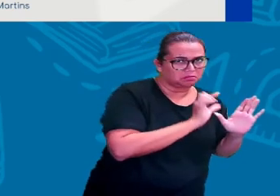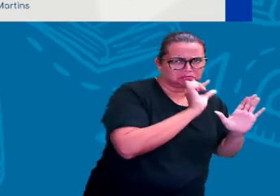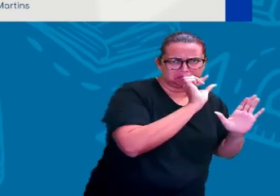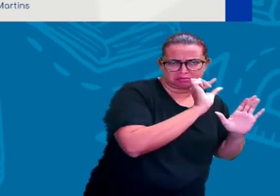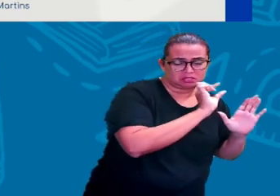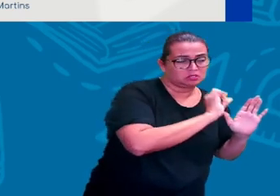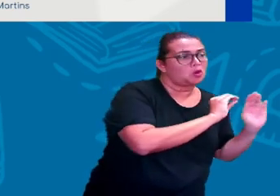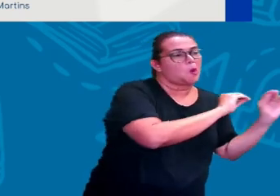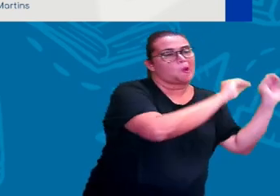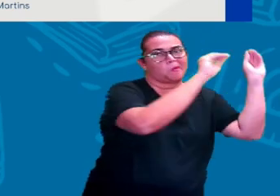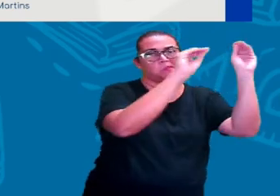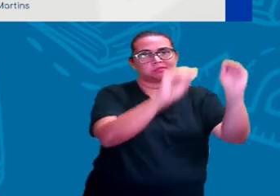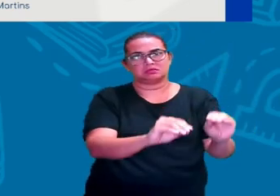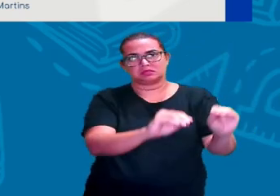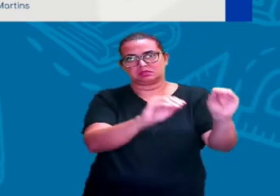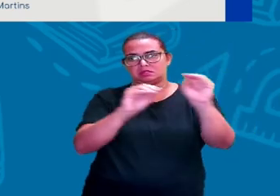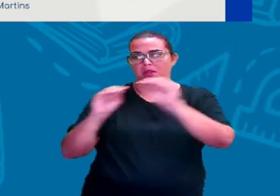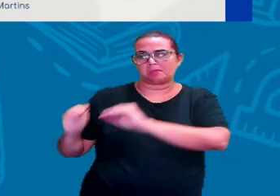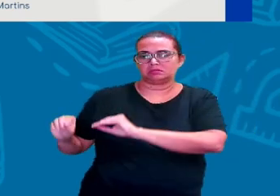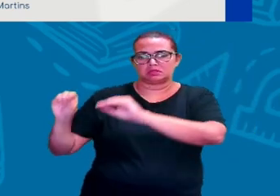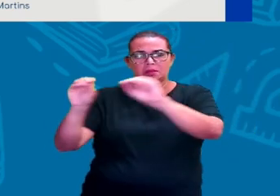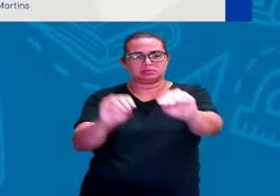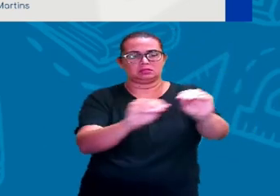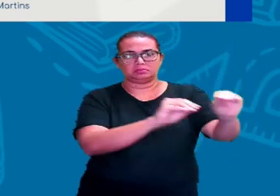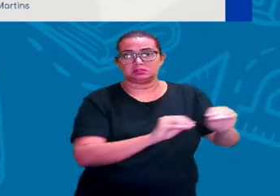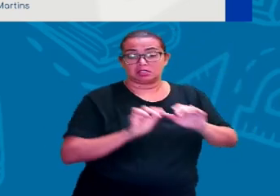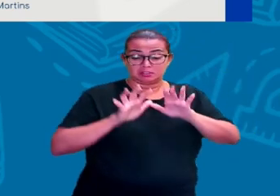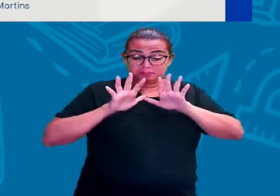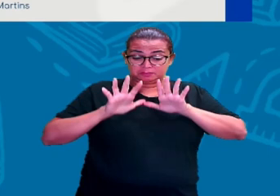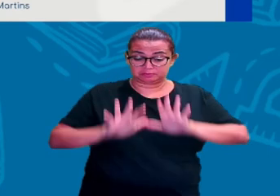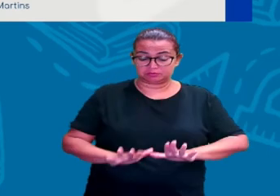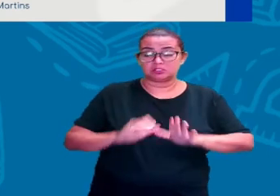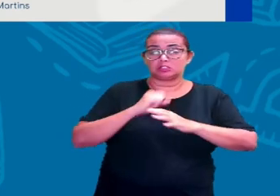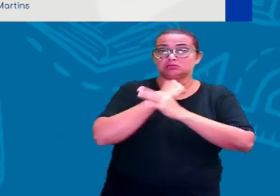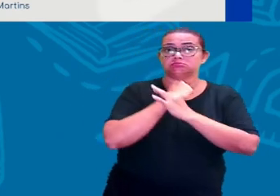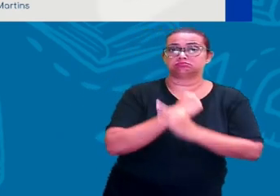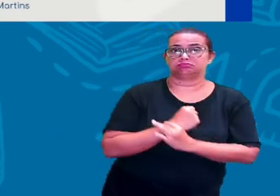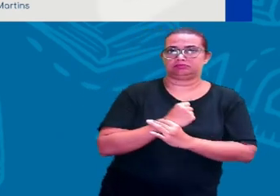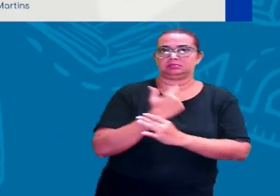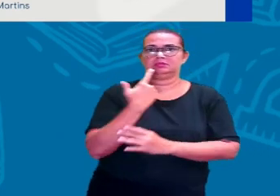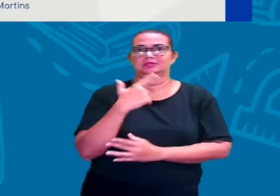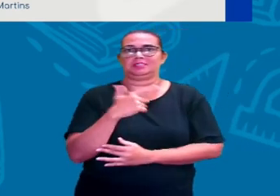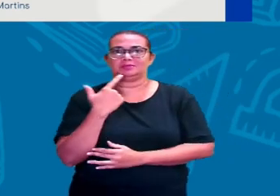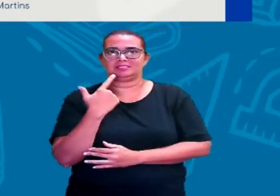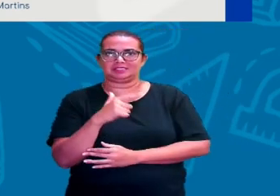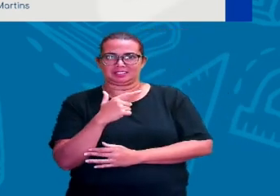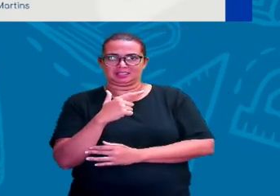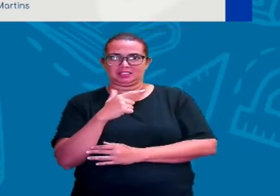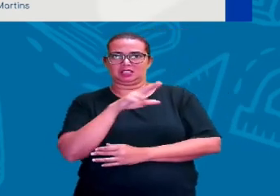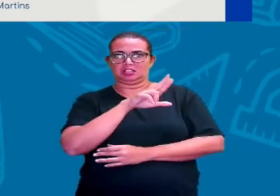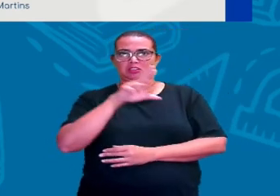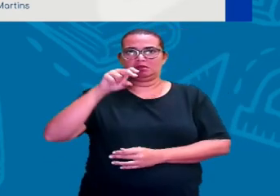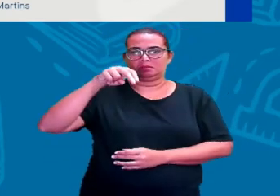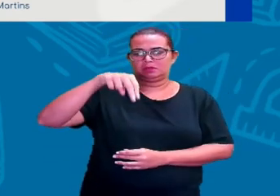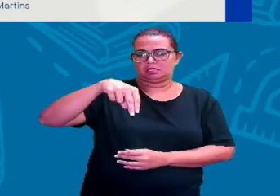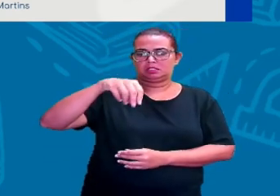de sobrevivência. Então, não tinham lugar fixo, tá? Então, por isso, o nomadismo.